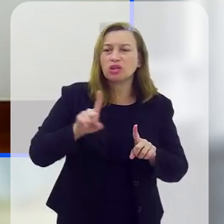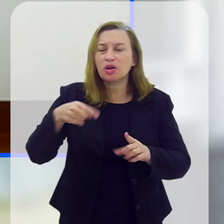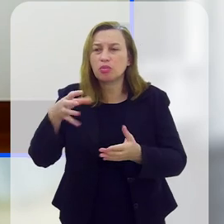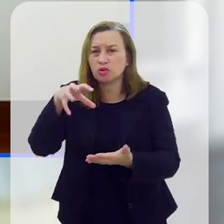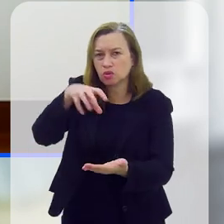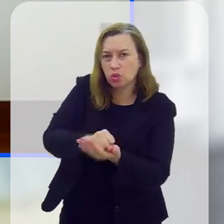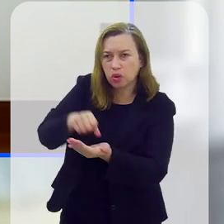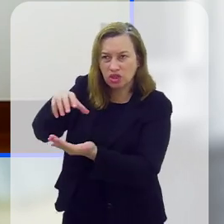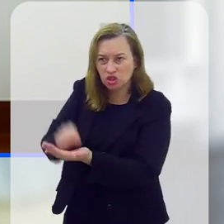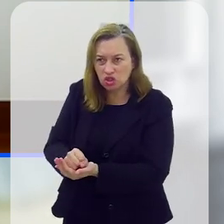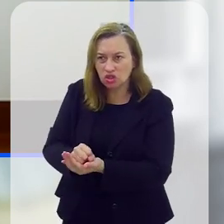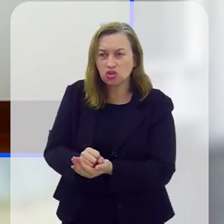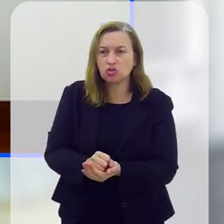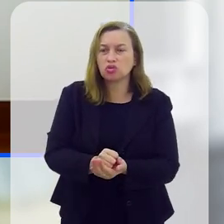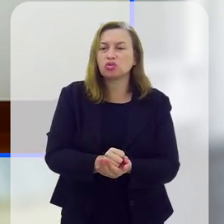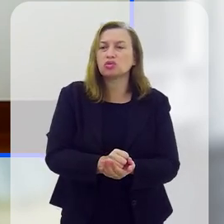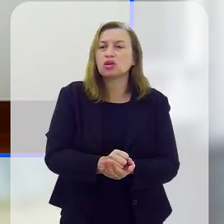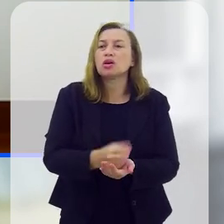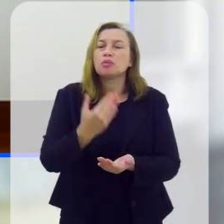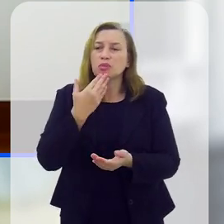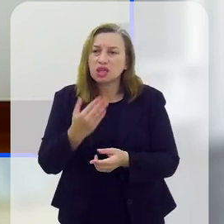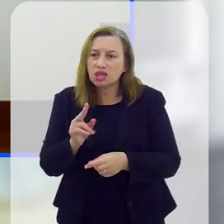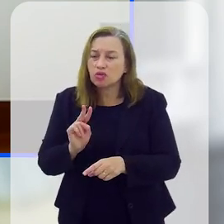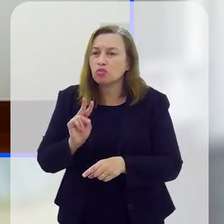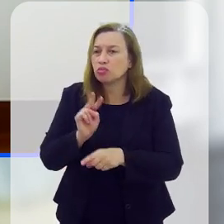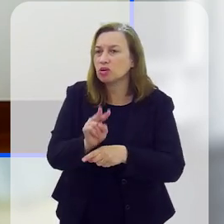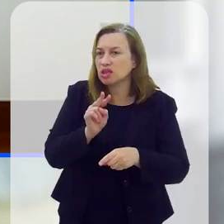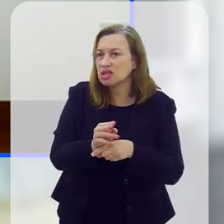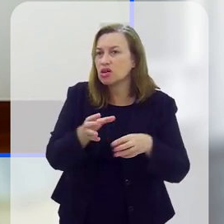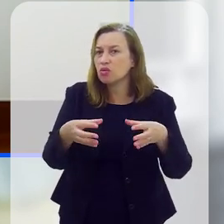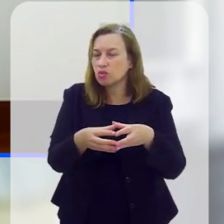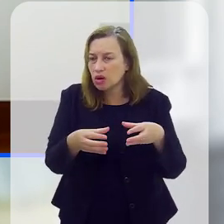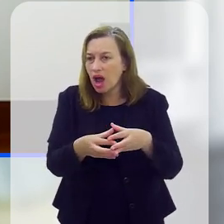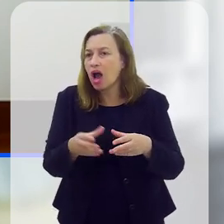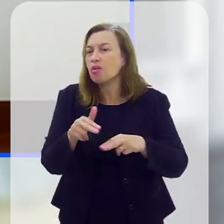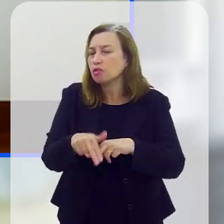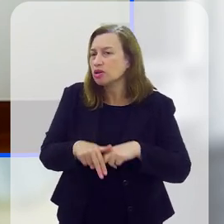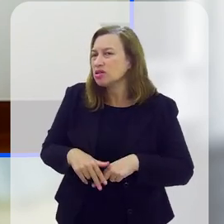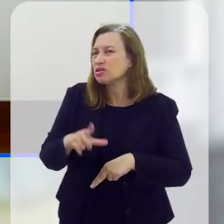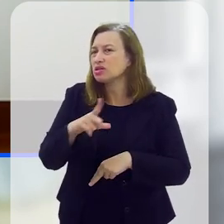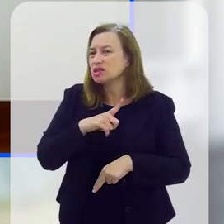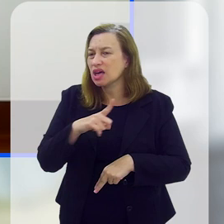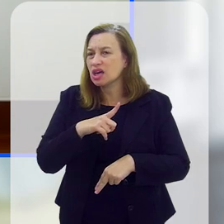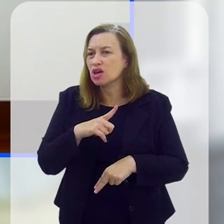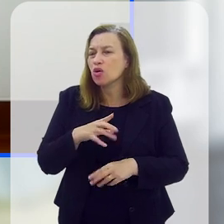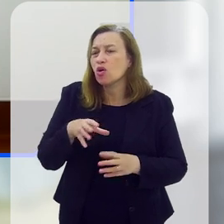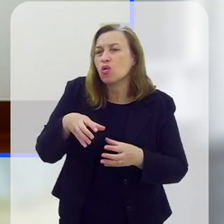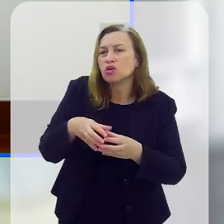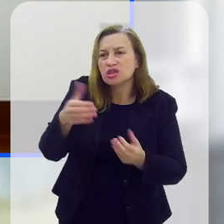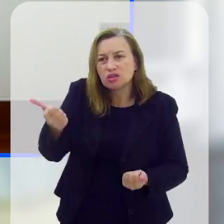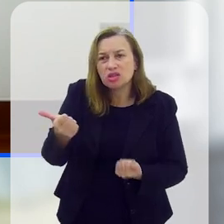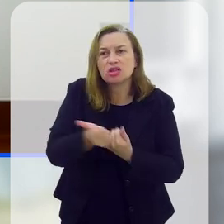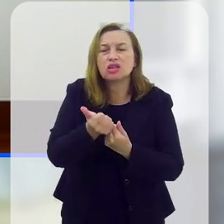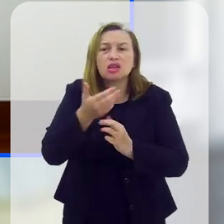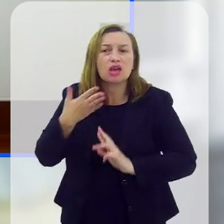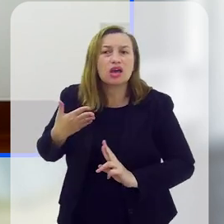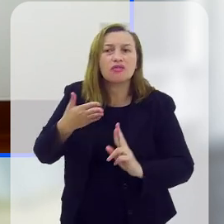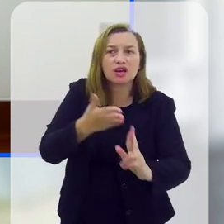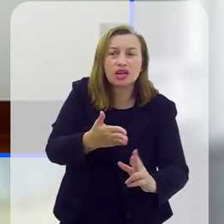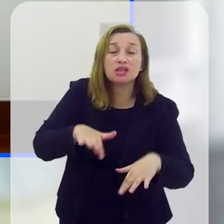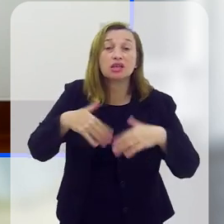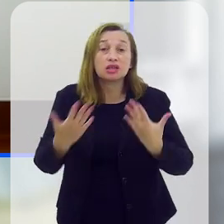Um desdobramento após o registro de ocorrência. E para isso que a gente tem que ter a rede de proteção, para isso que a gente tem que ter os